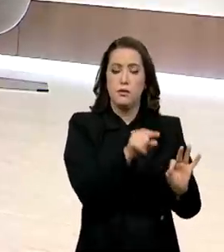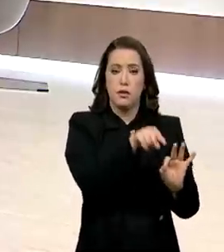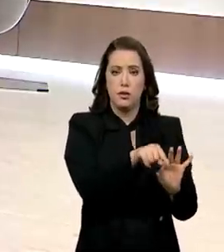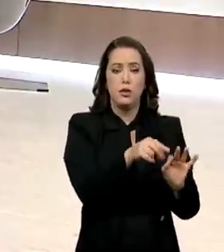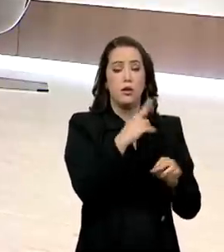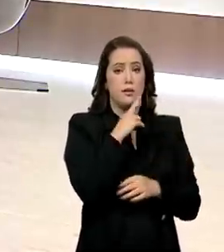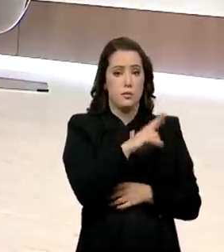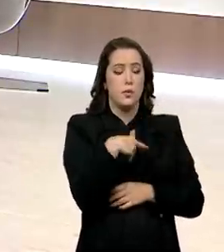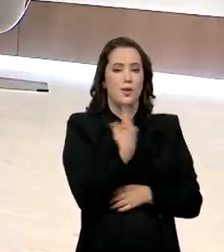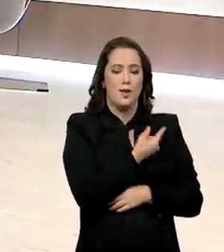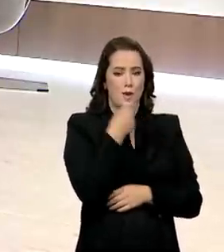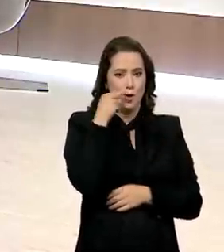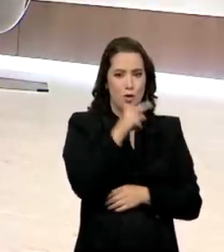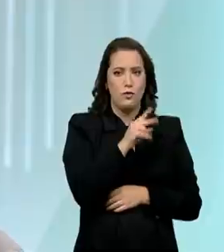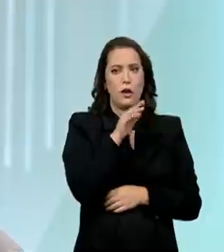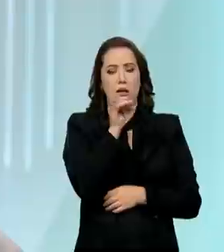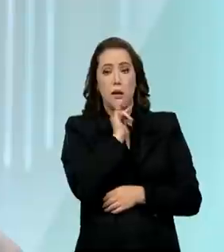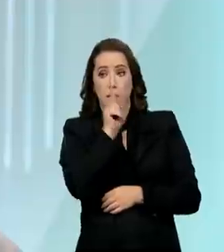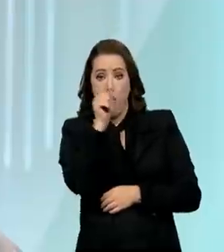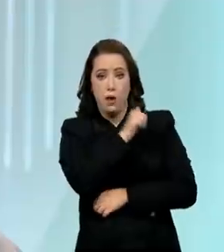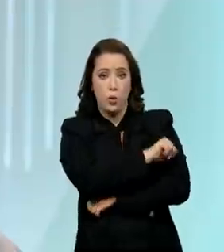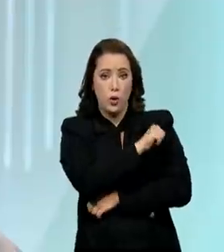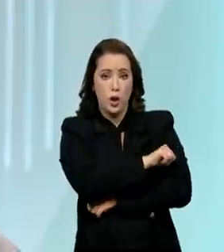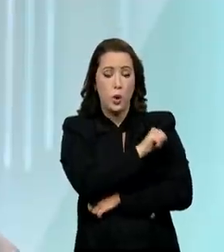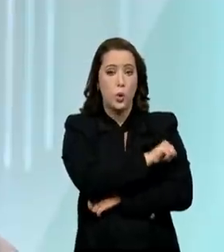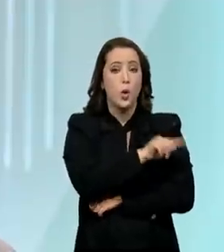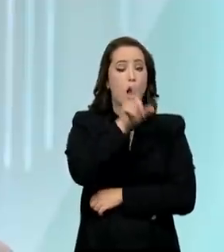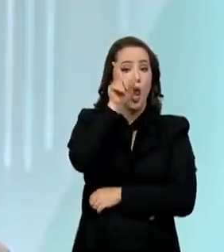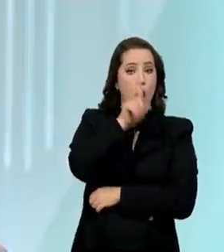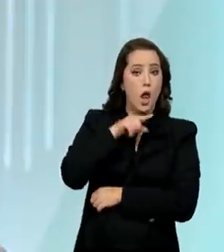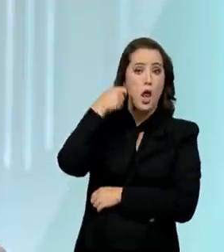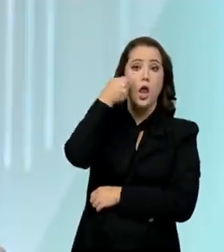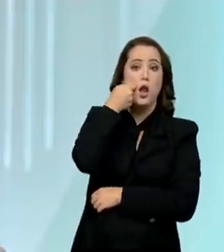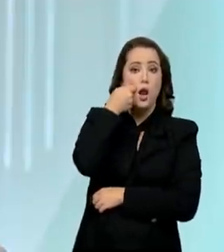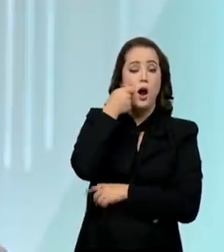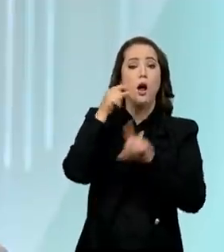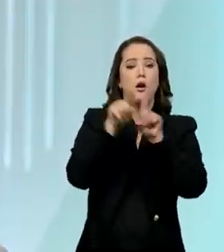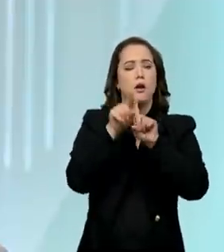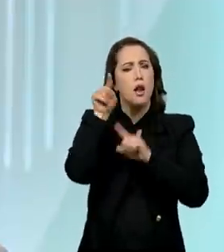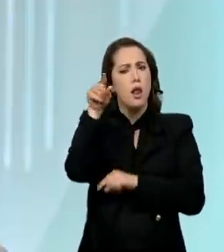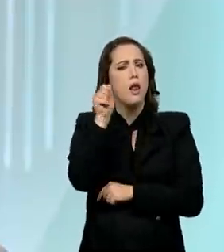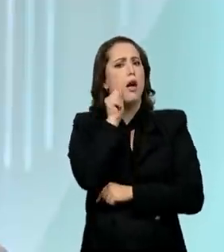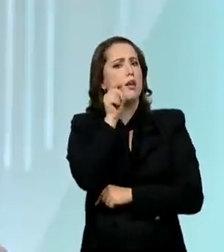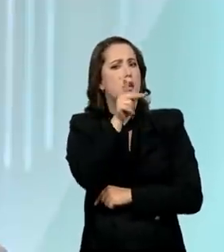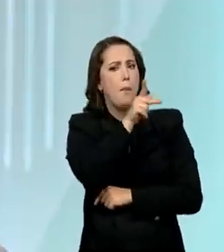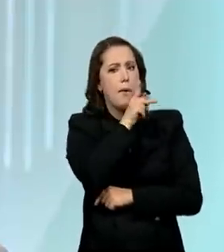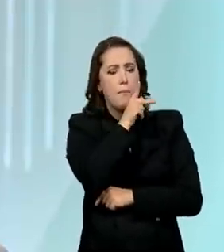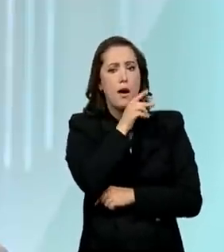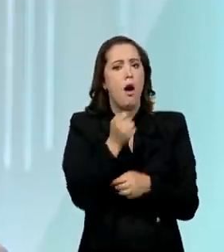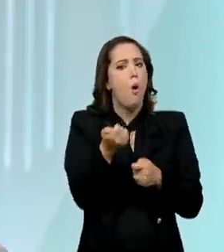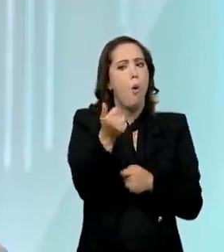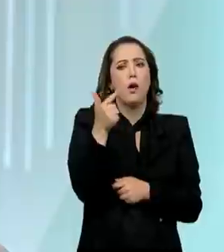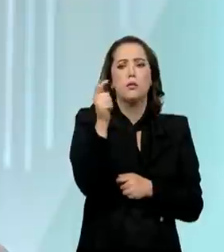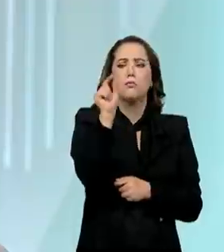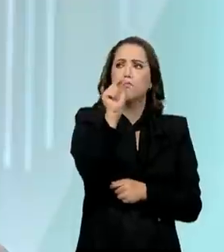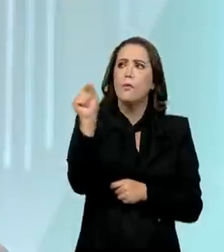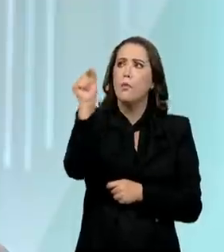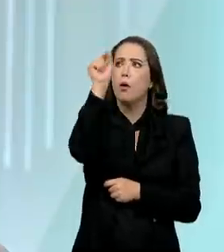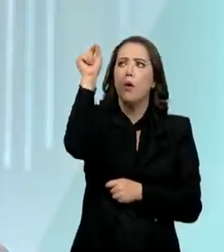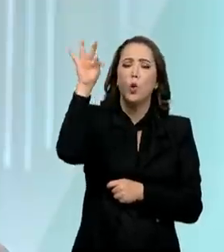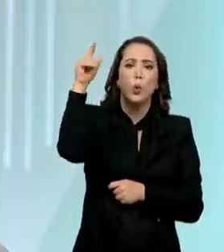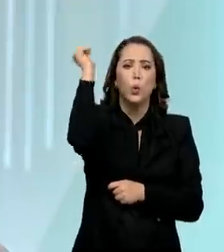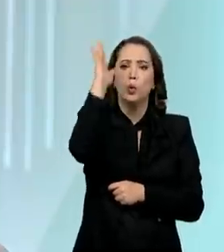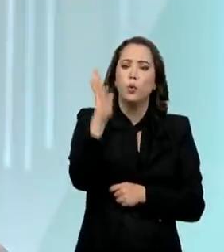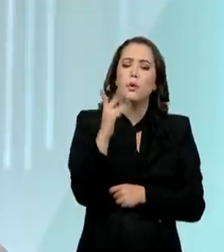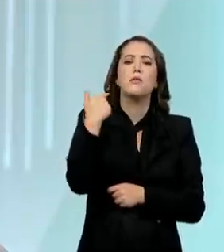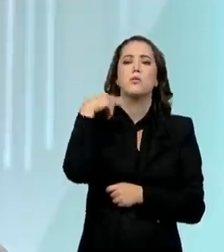resultado é que a gente está vendo no Rio de Janeiro, em Alagoas, no Amapá. Então, tivemos operações já em quase todas as regiões do Brasil, e